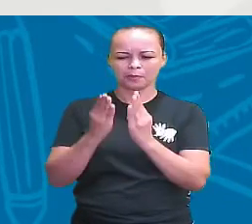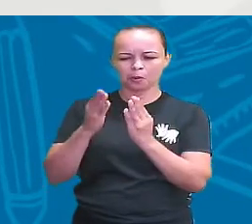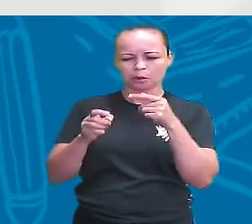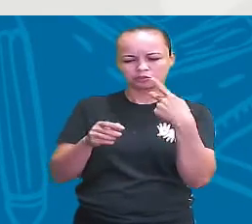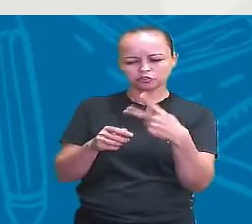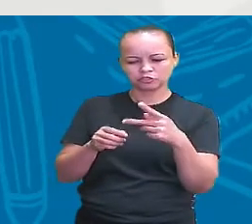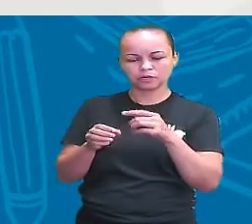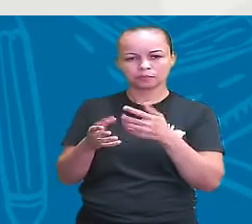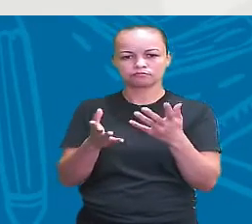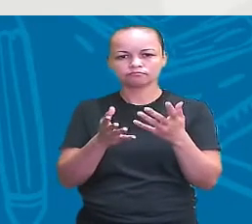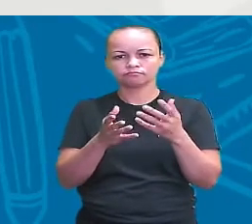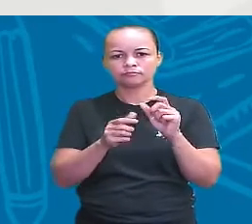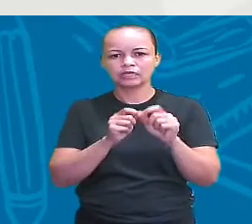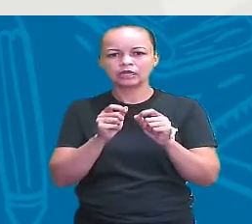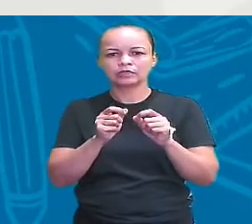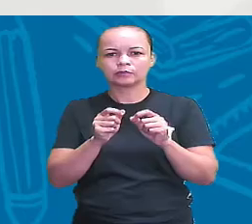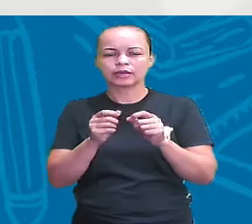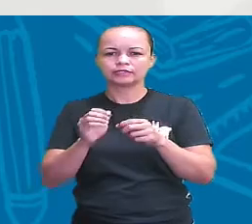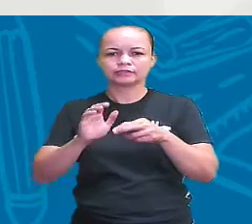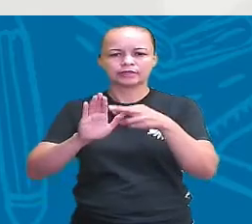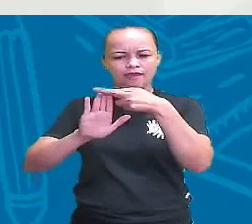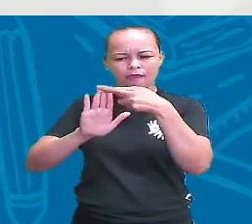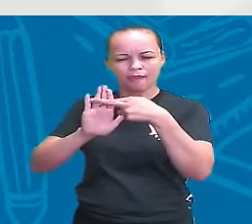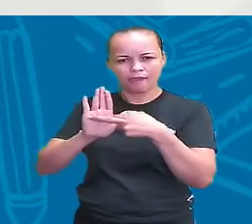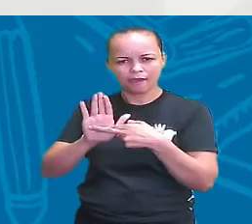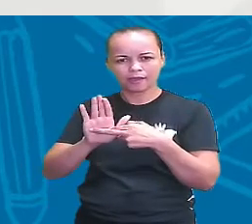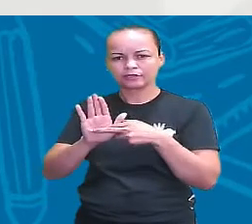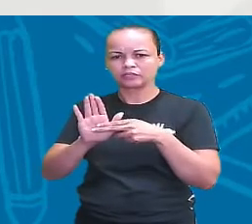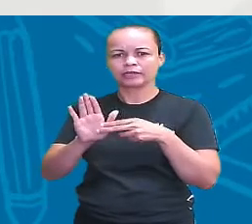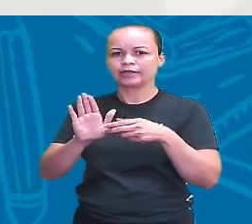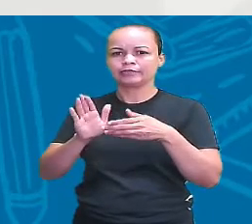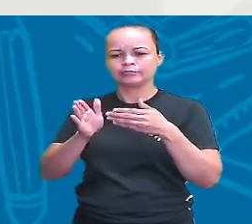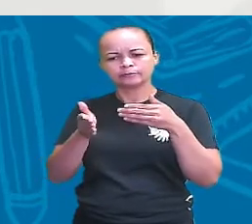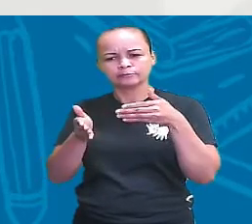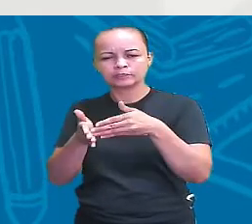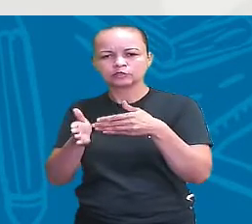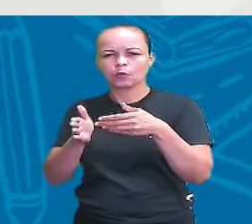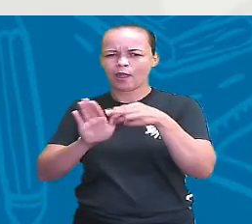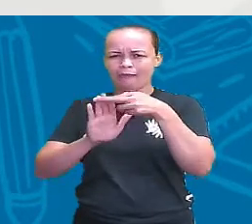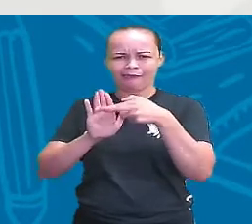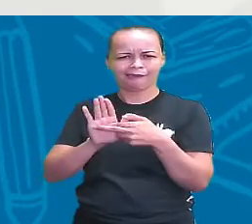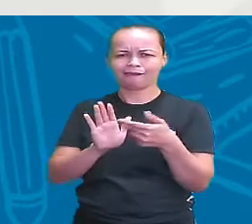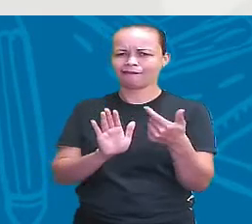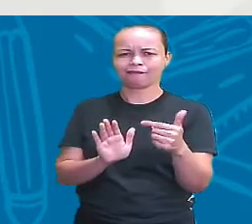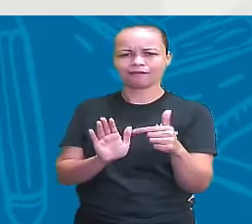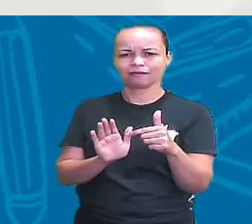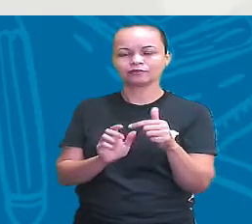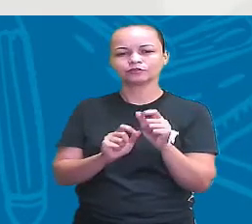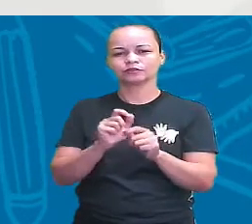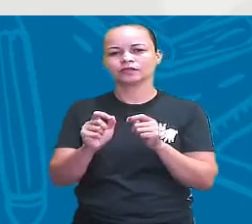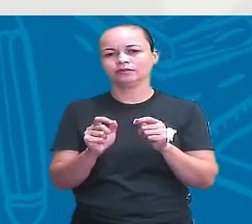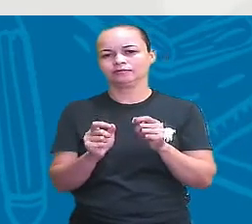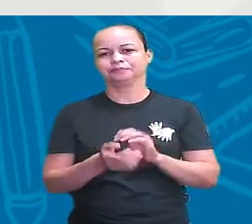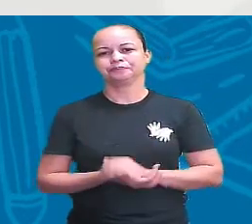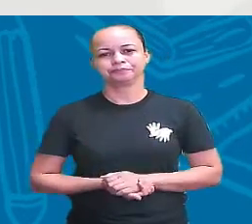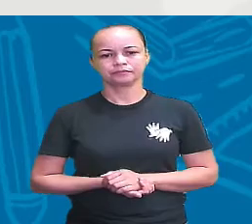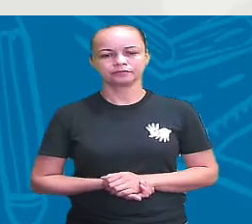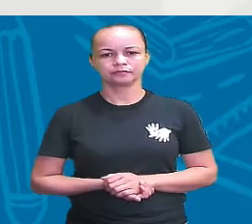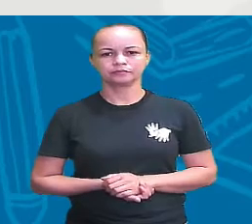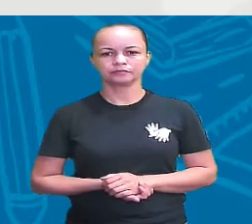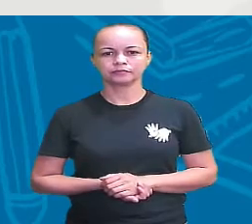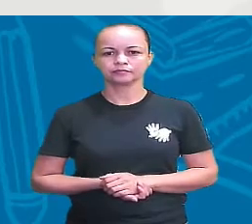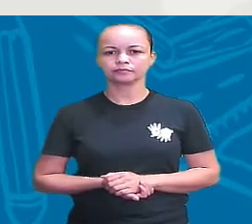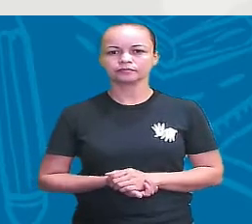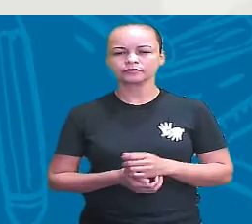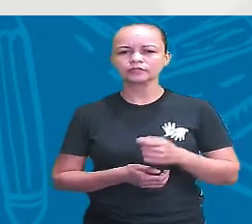exceções do que regra. Vou repetir. Às vezes, dentro do campo da biologia, muito mais exceções do que regra. Ter essa mente